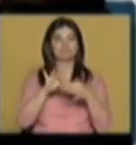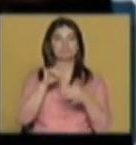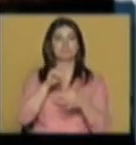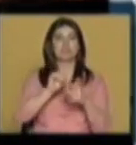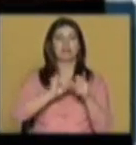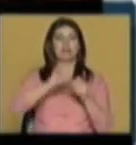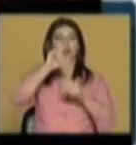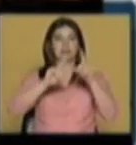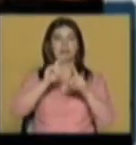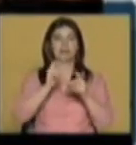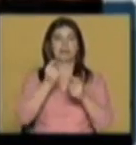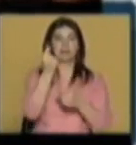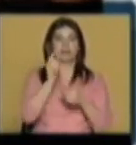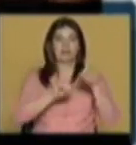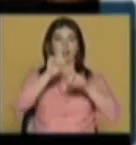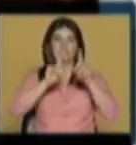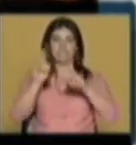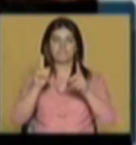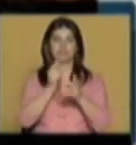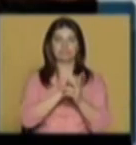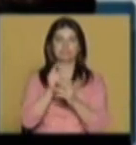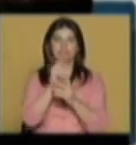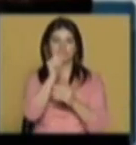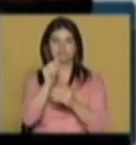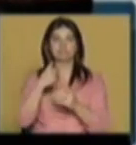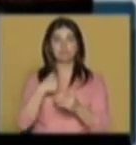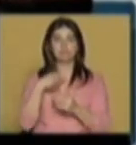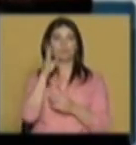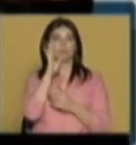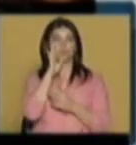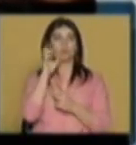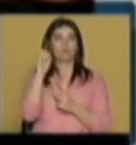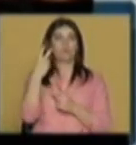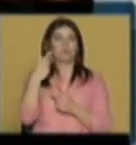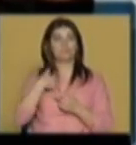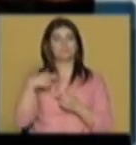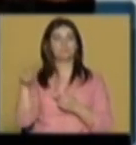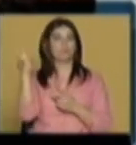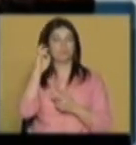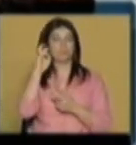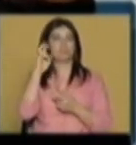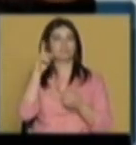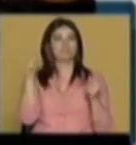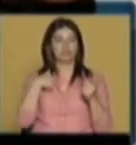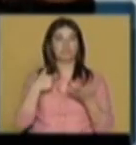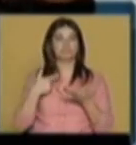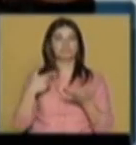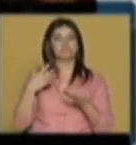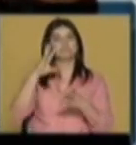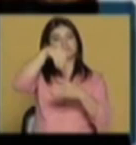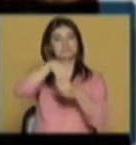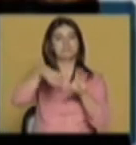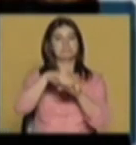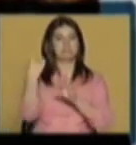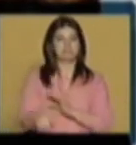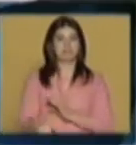gráficos do utilizador, incluir esse espectador ou esse quase que interator na obra de arte. Há,